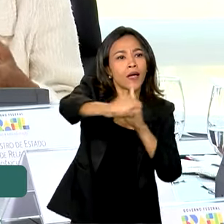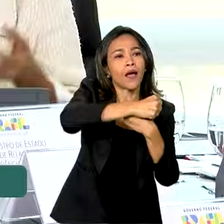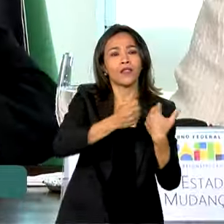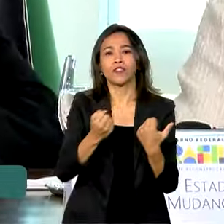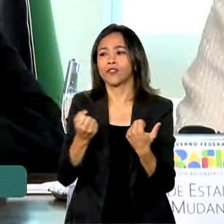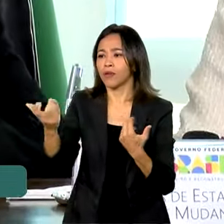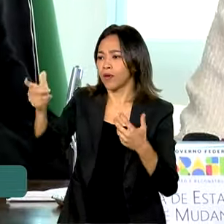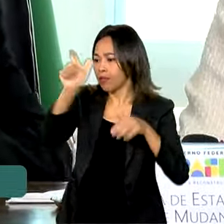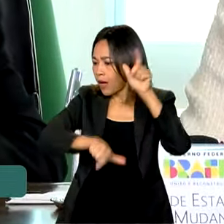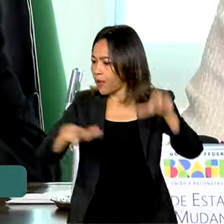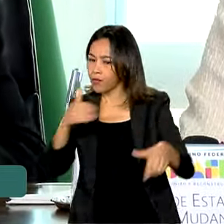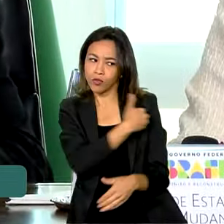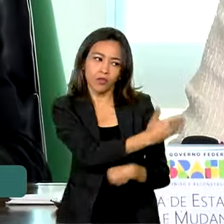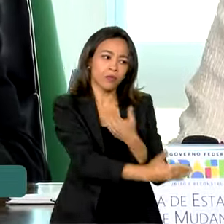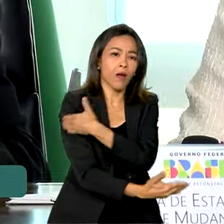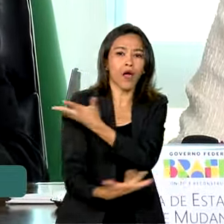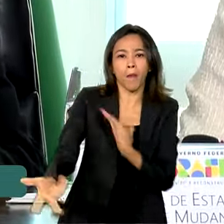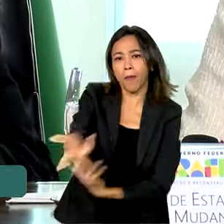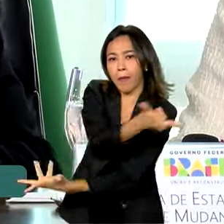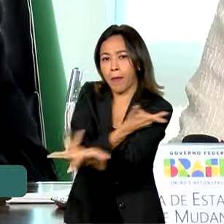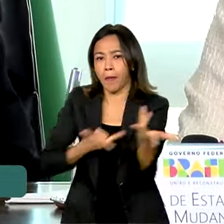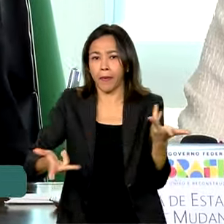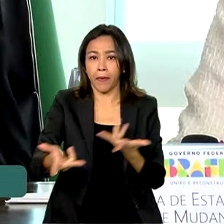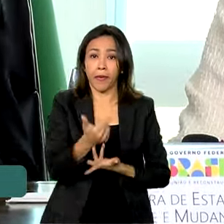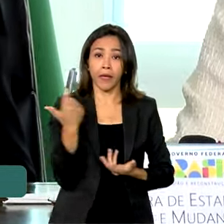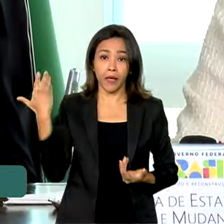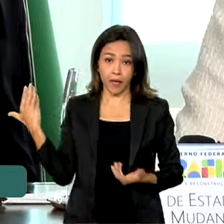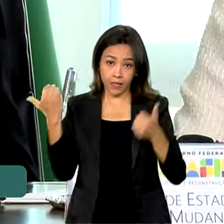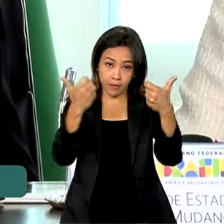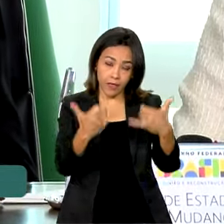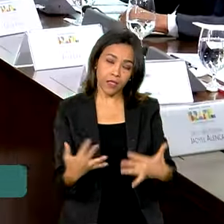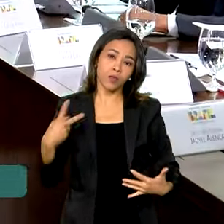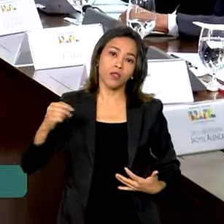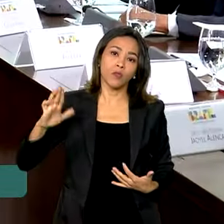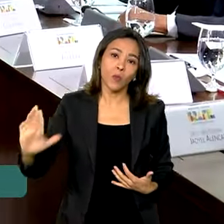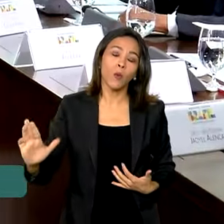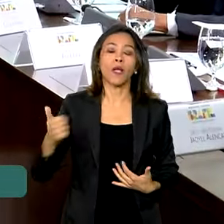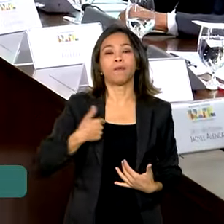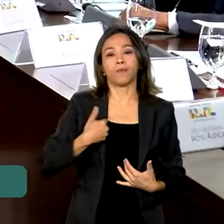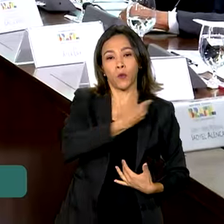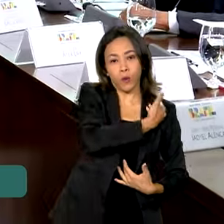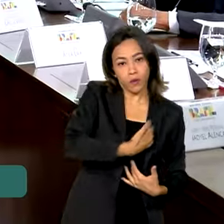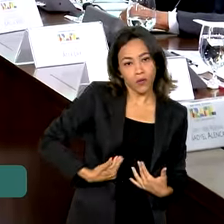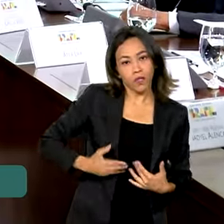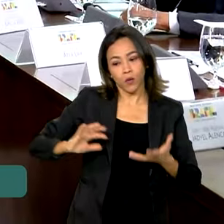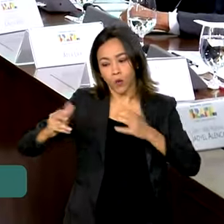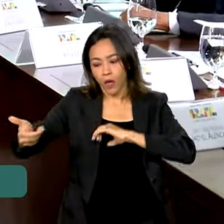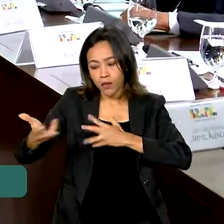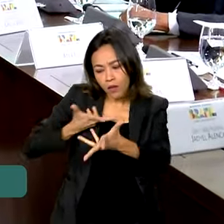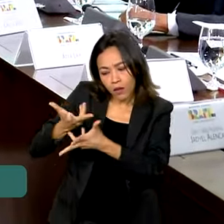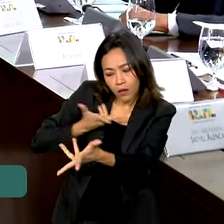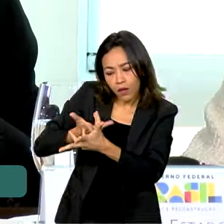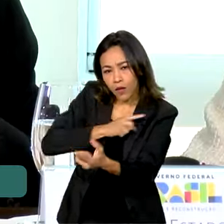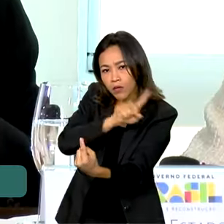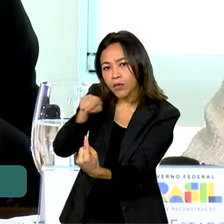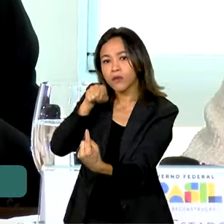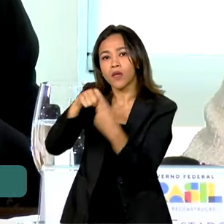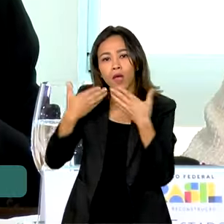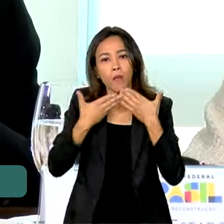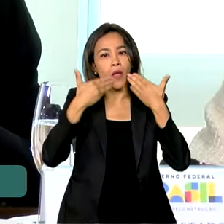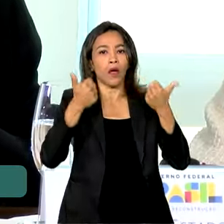pessoas. Para o presidente Lula, a relação entre governo e Congresso deve ser para melhorar a vida do brasileiro.